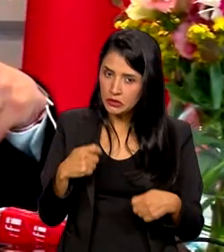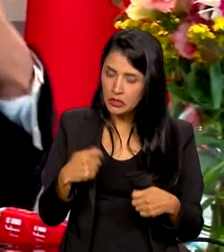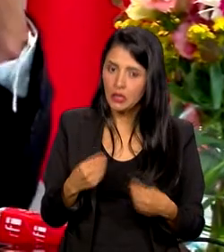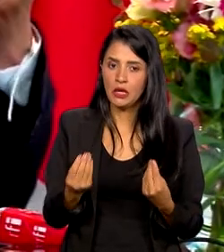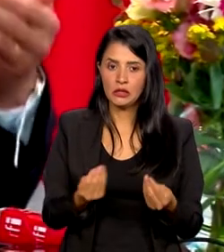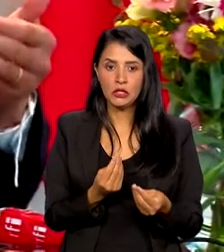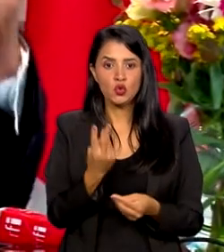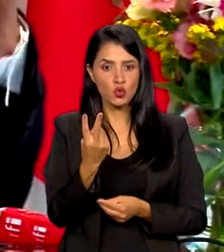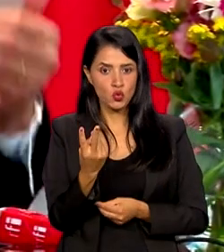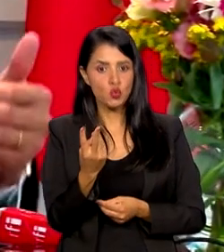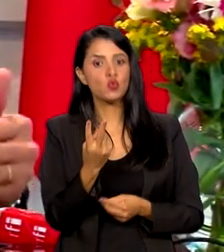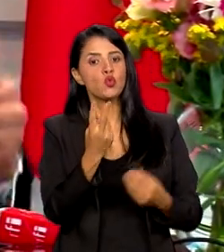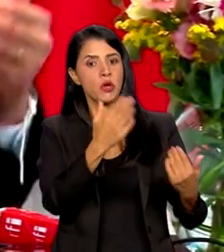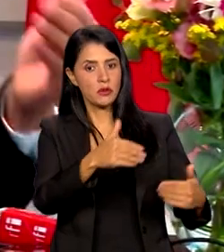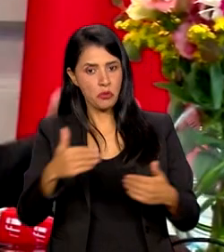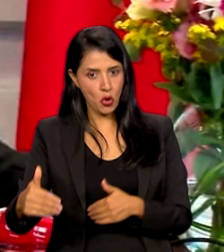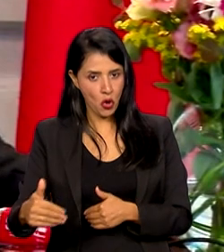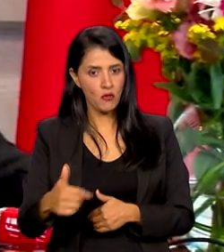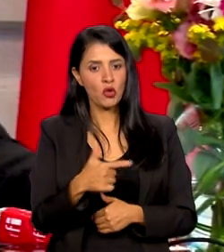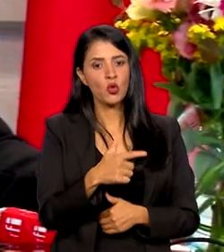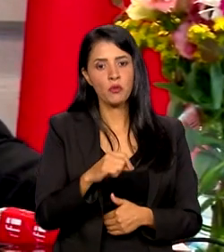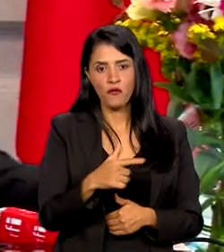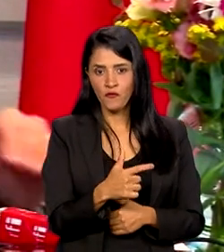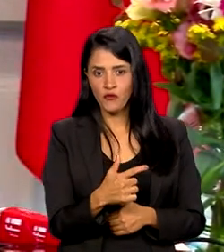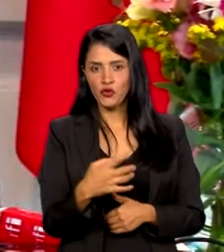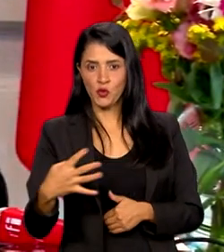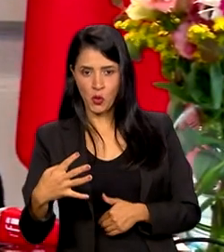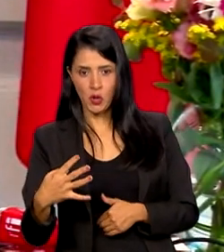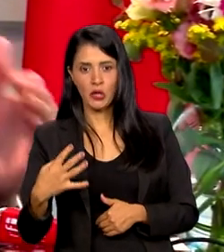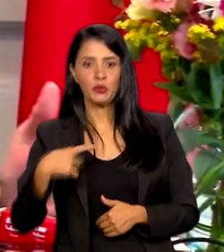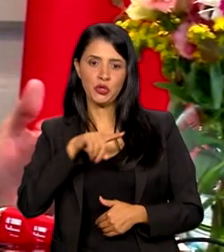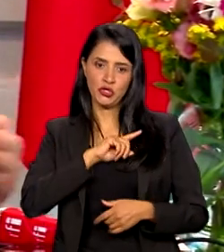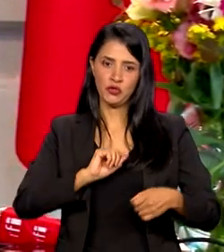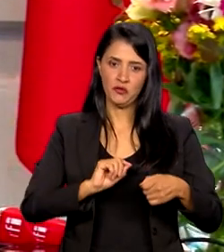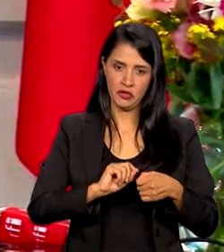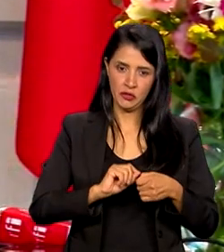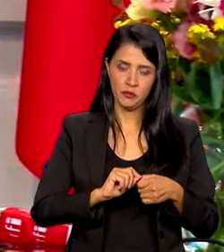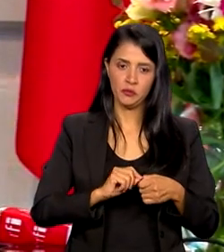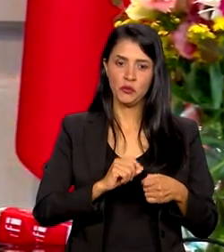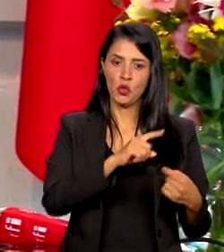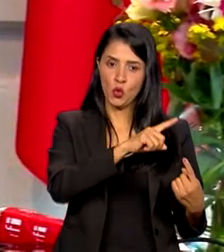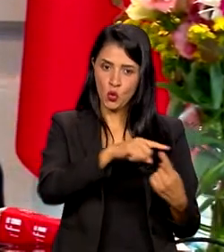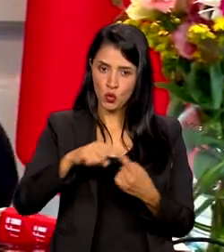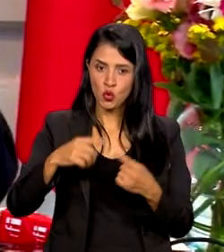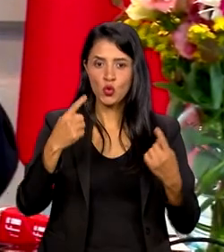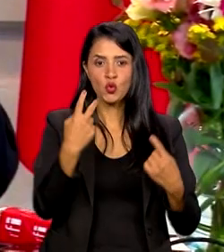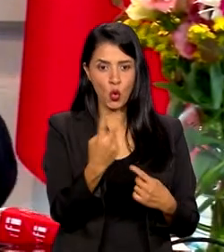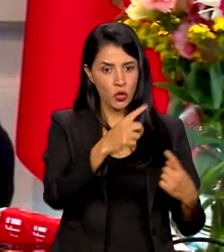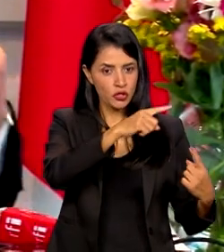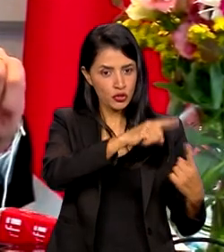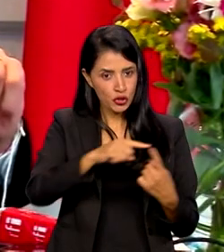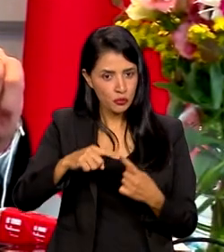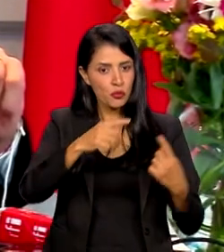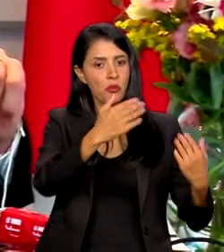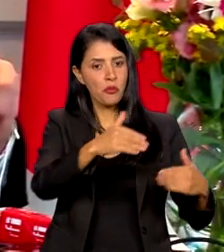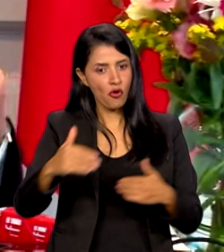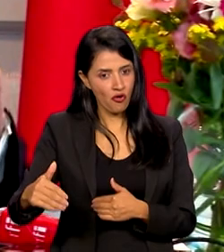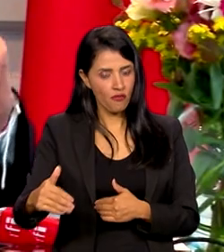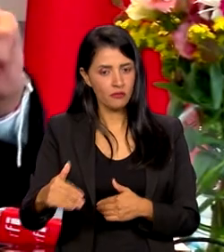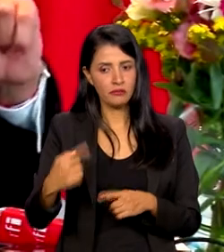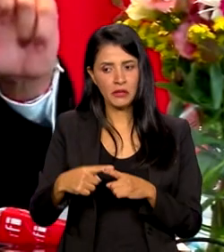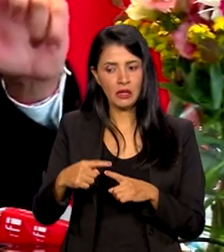duas versões em 2024, nós faríamos para não prejudicar nenhum aluno, porque qual é a grande reclamação